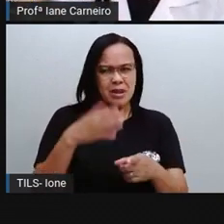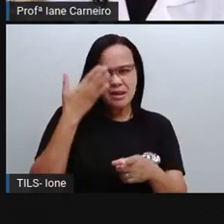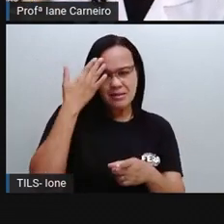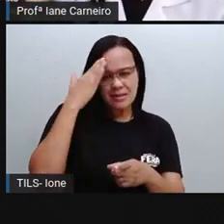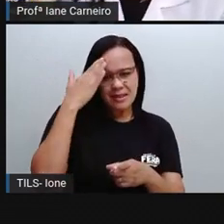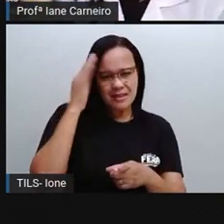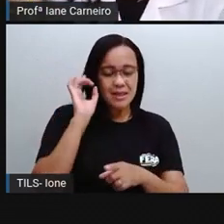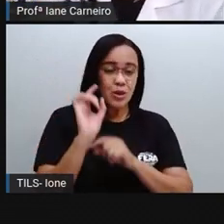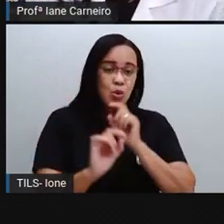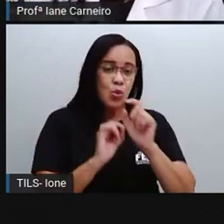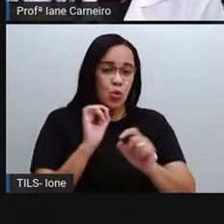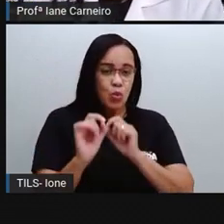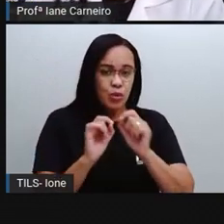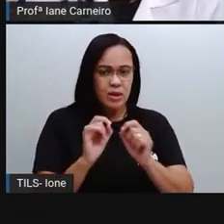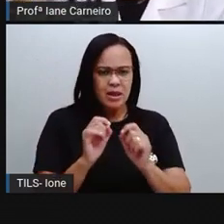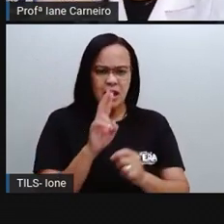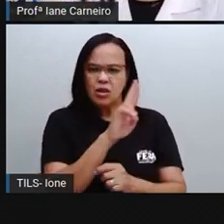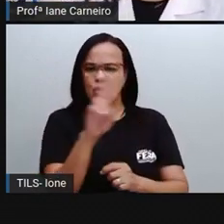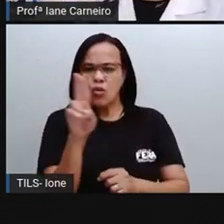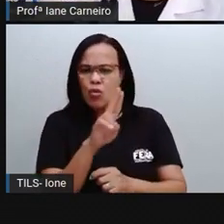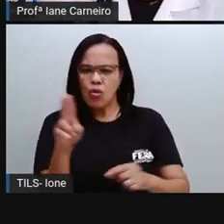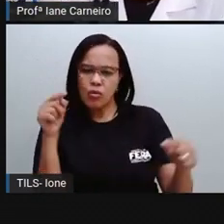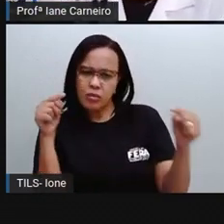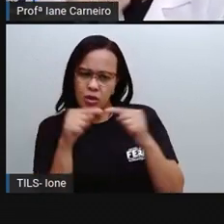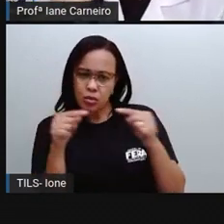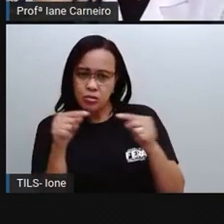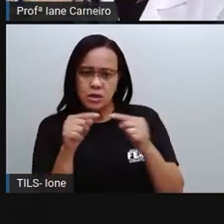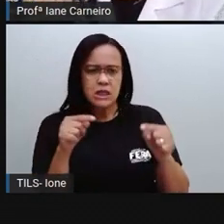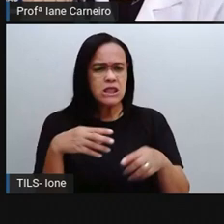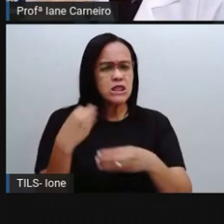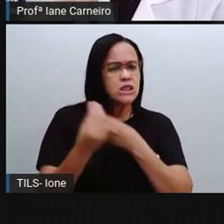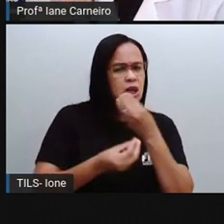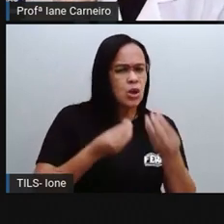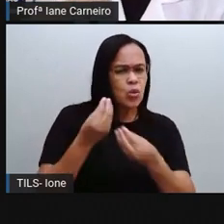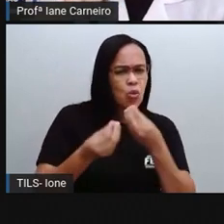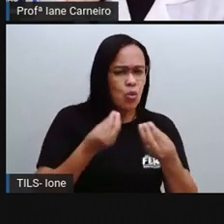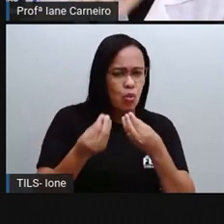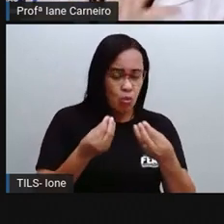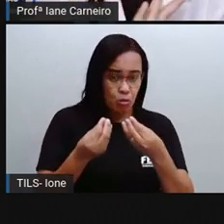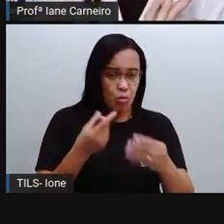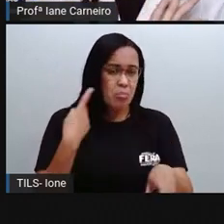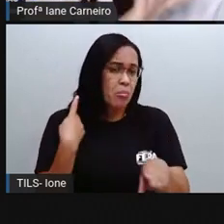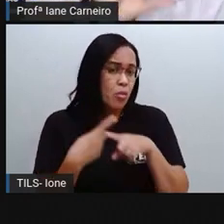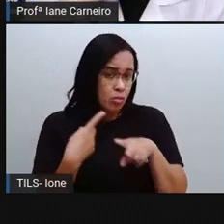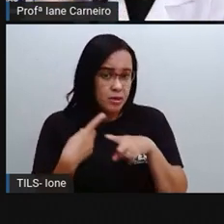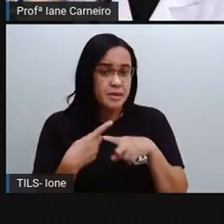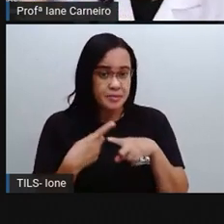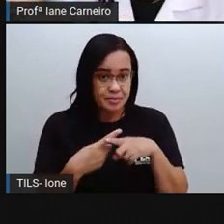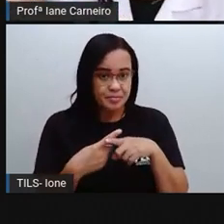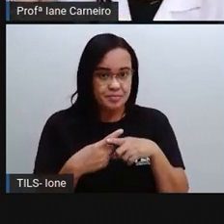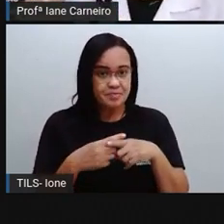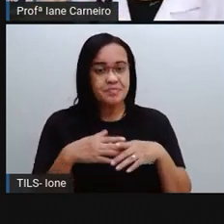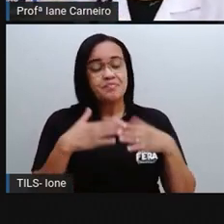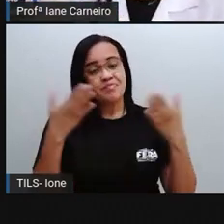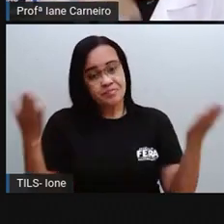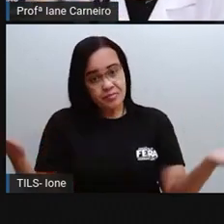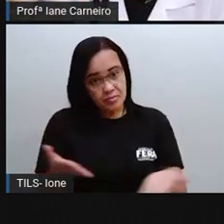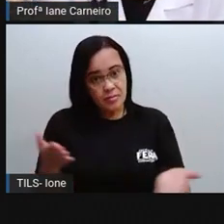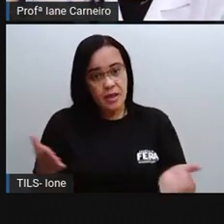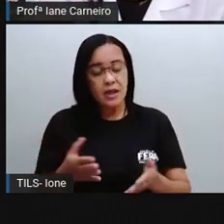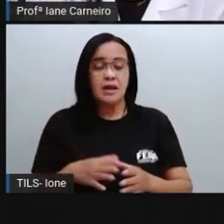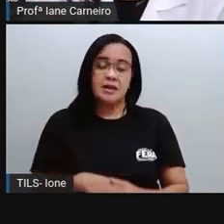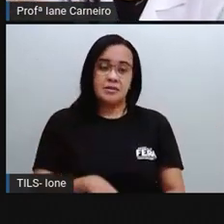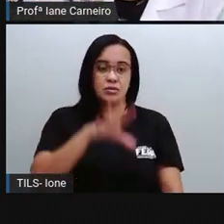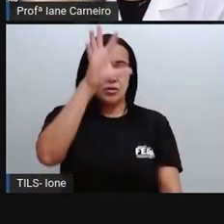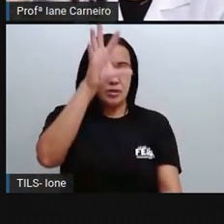o Pro, por que recebe esse nome nordeste, né? Por quê? Aqui a Pro vai explicar bem resumidamente, mas